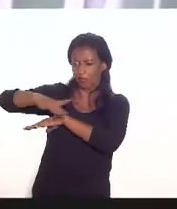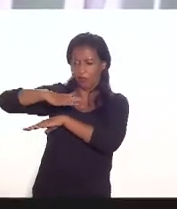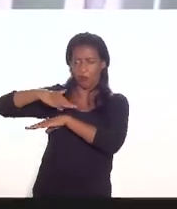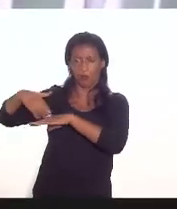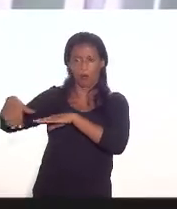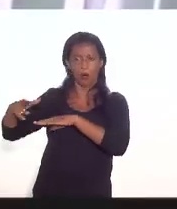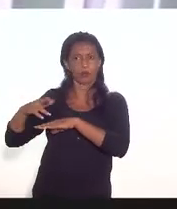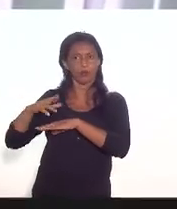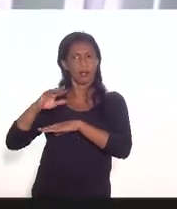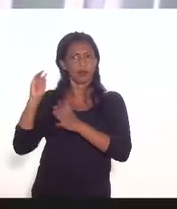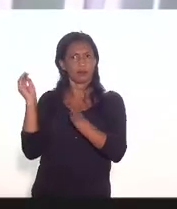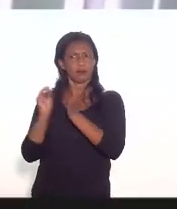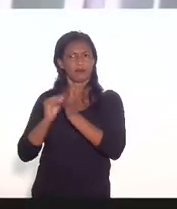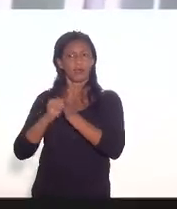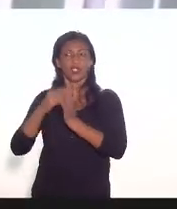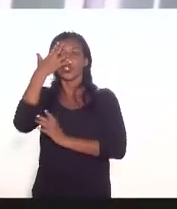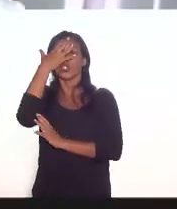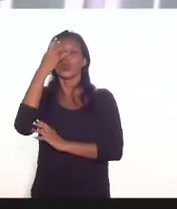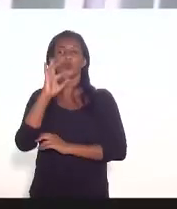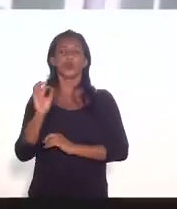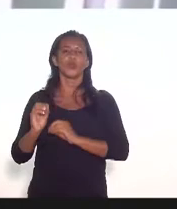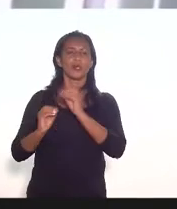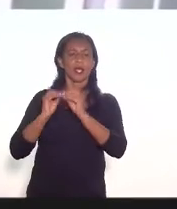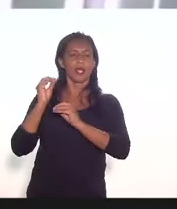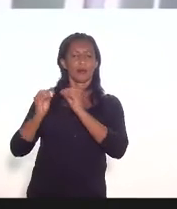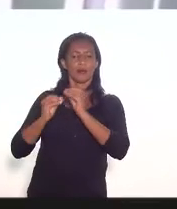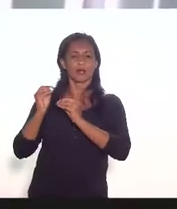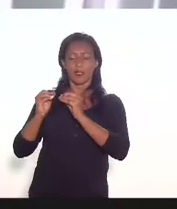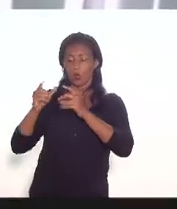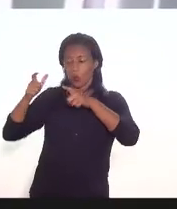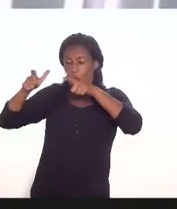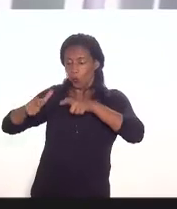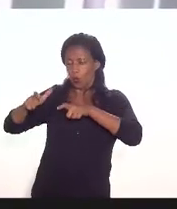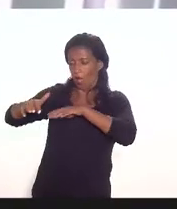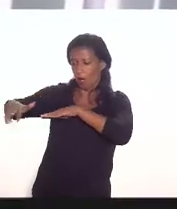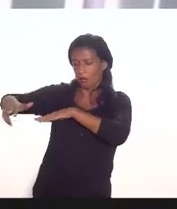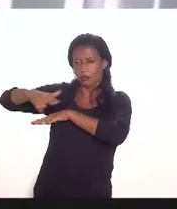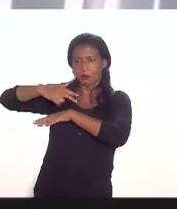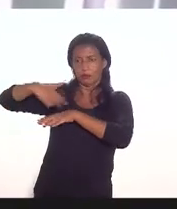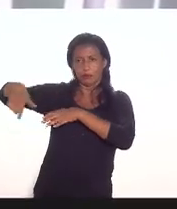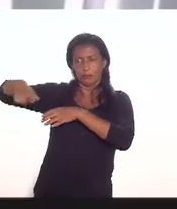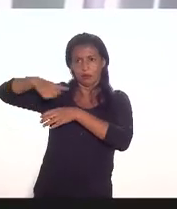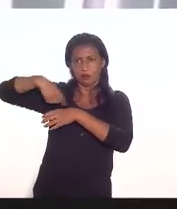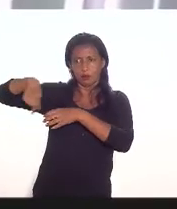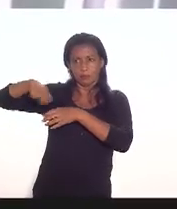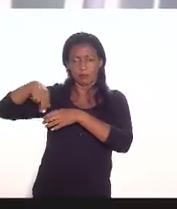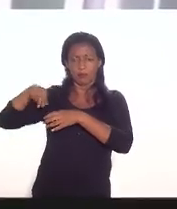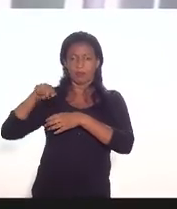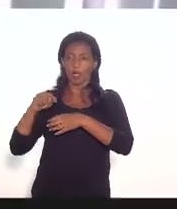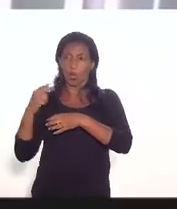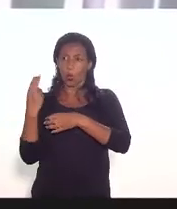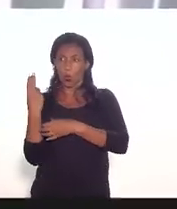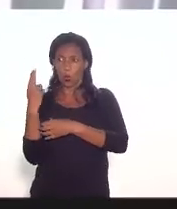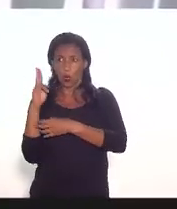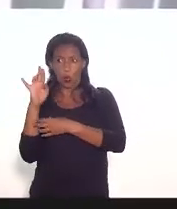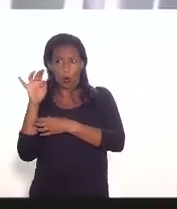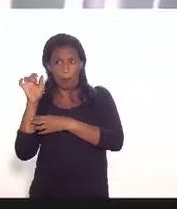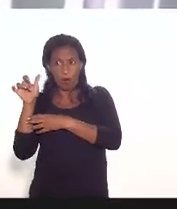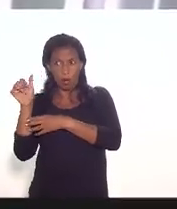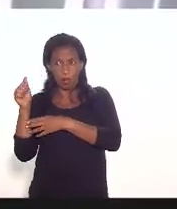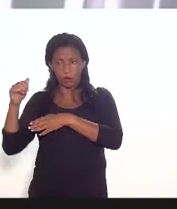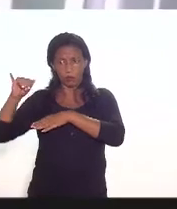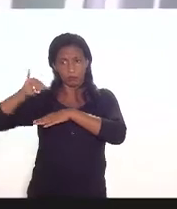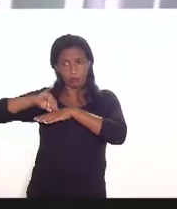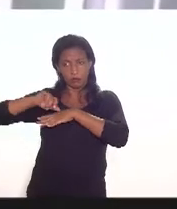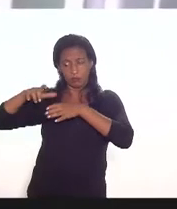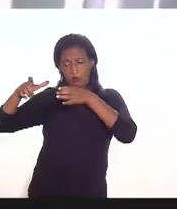estão tratados aqui a gente não sabe se naquele ambiente o aeroporto integralmente urbano se é possível do ponto de